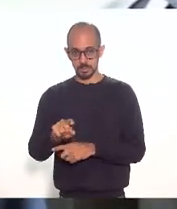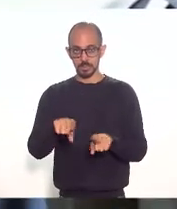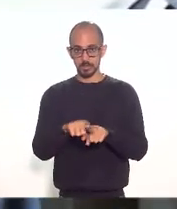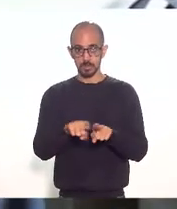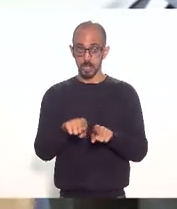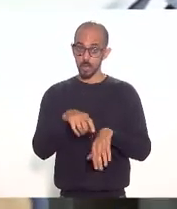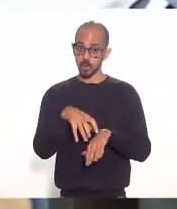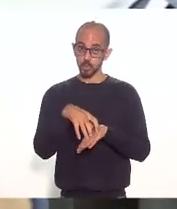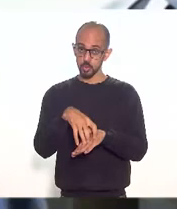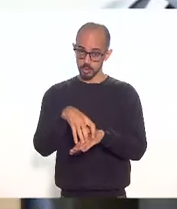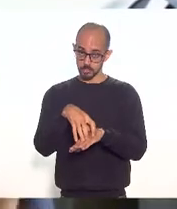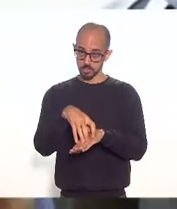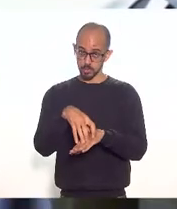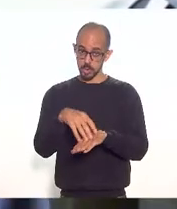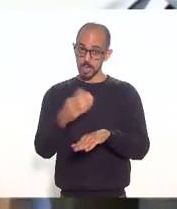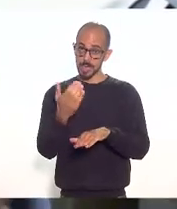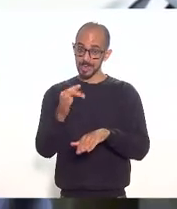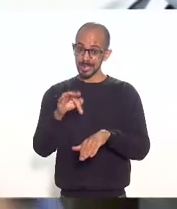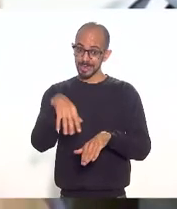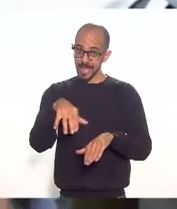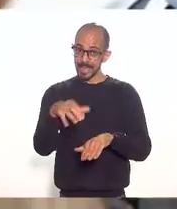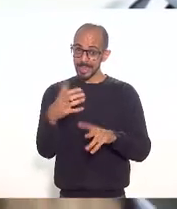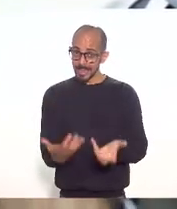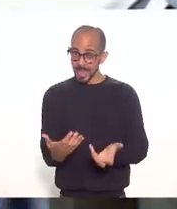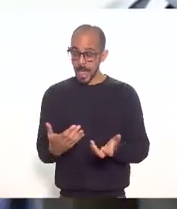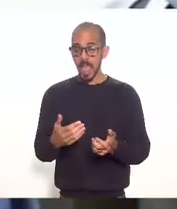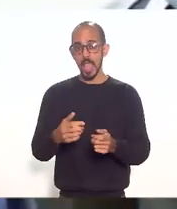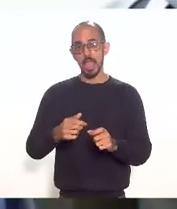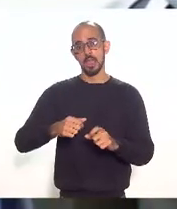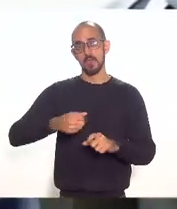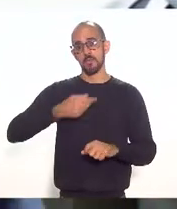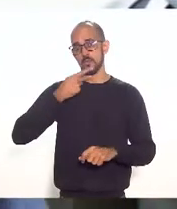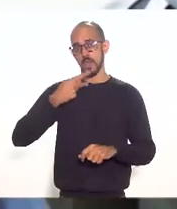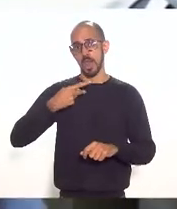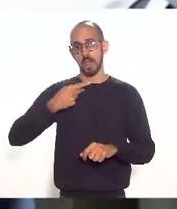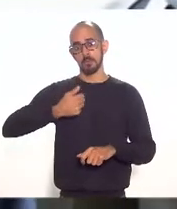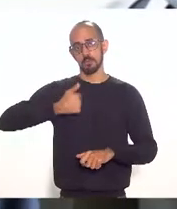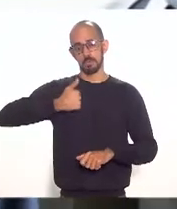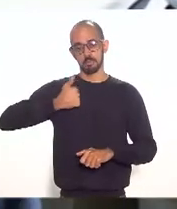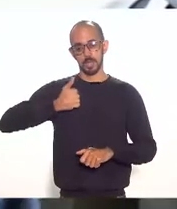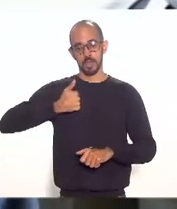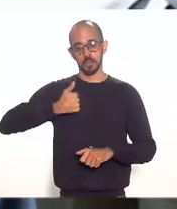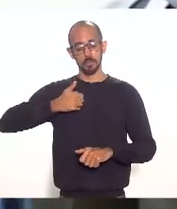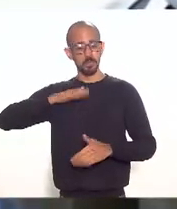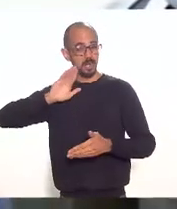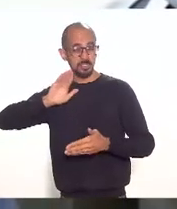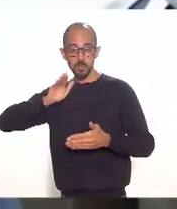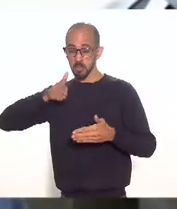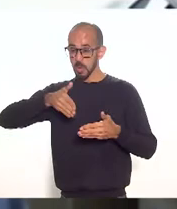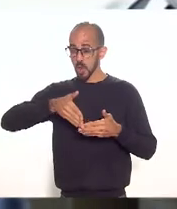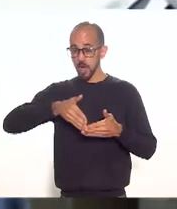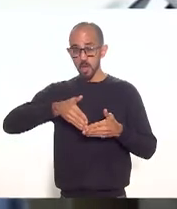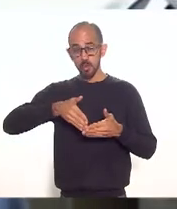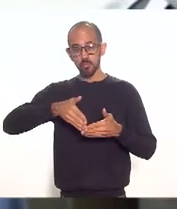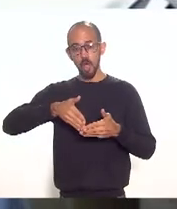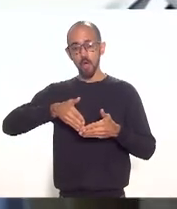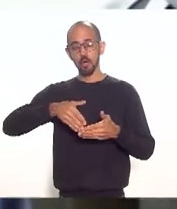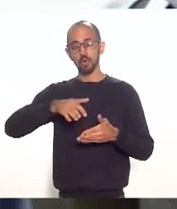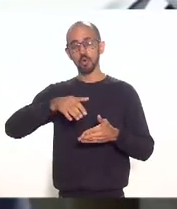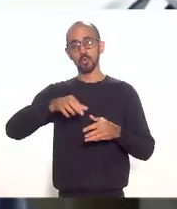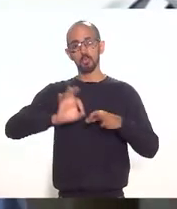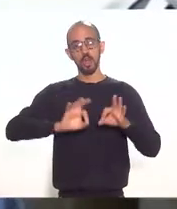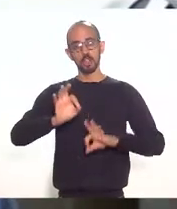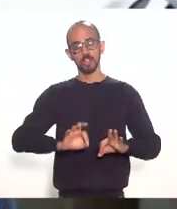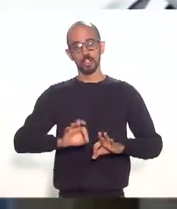Quem do governo quer fazer primeiro uso da palavra para focar sobre o projeto? É a Cefaz